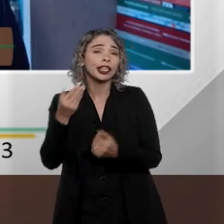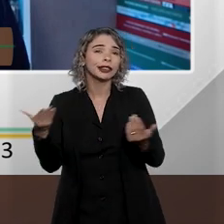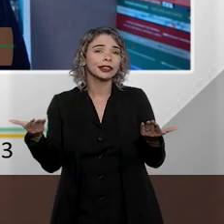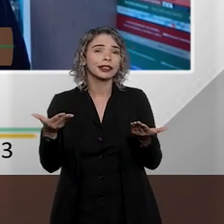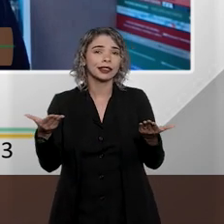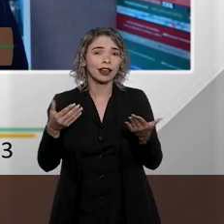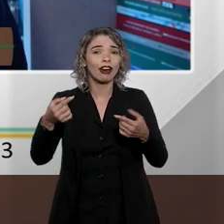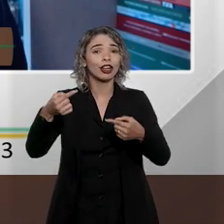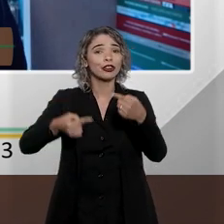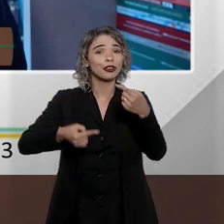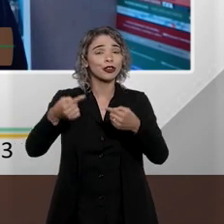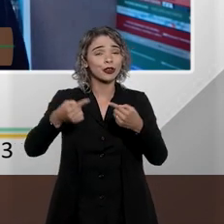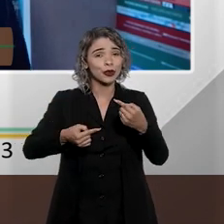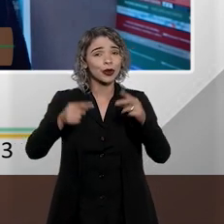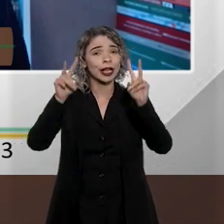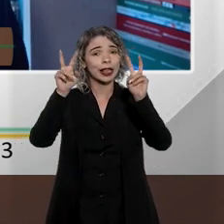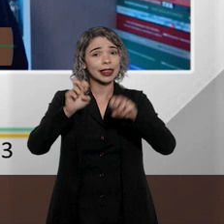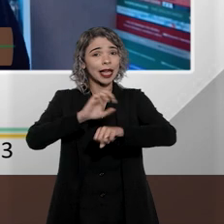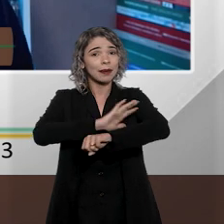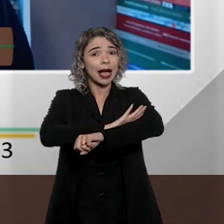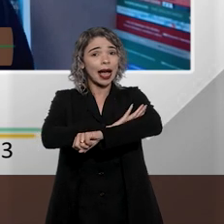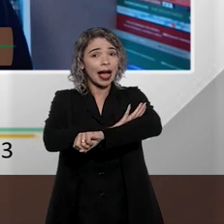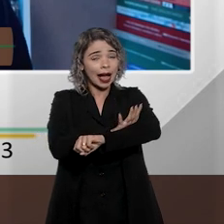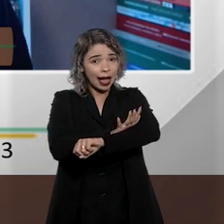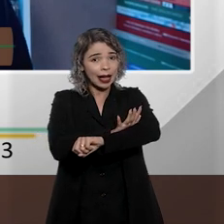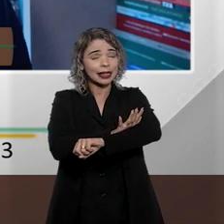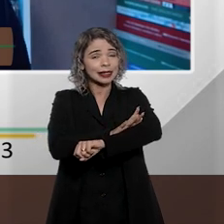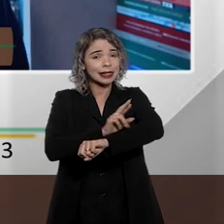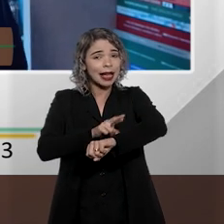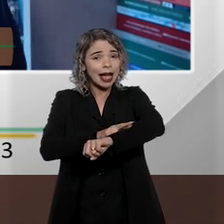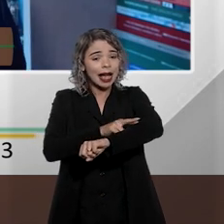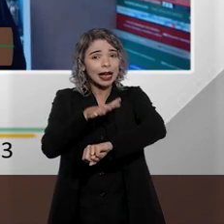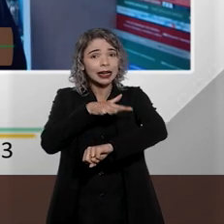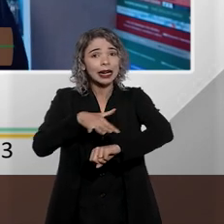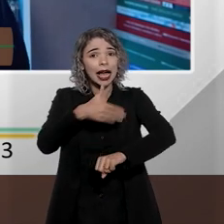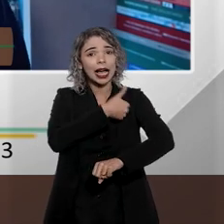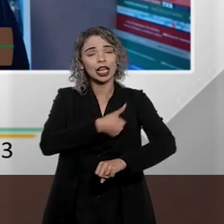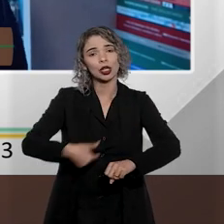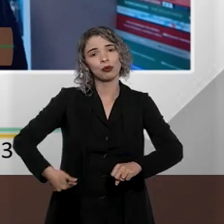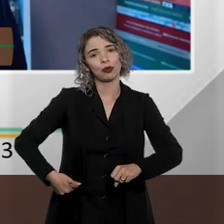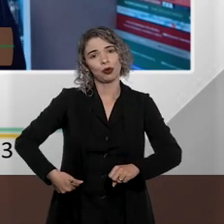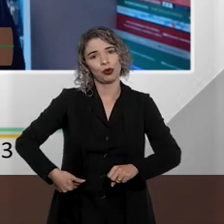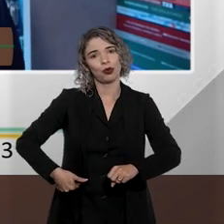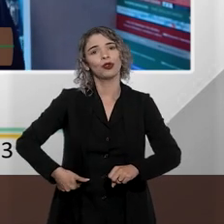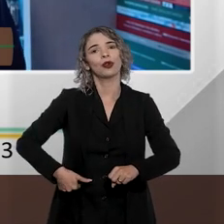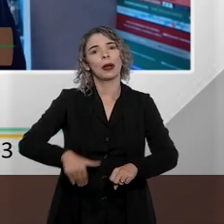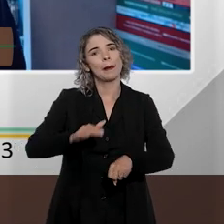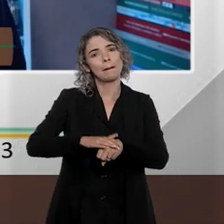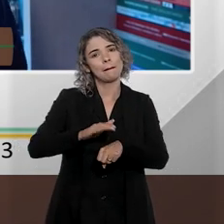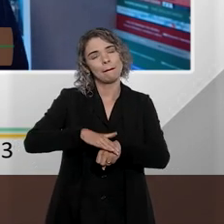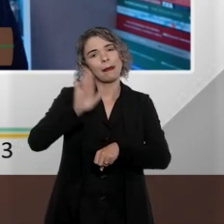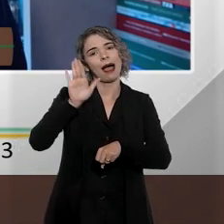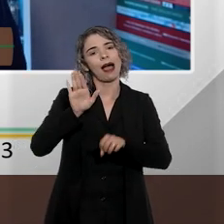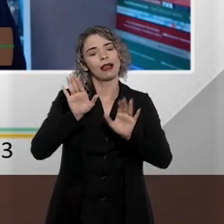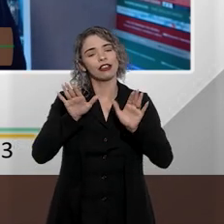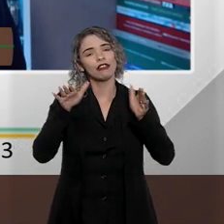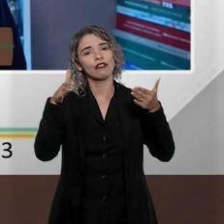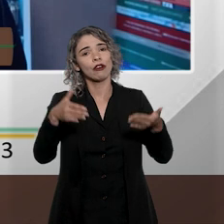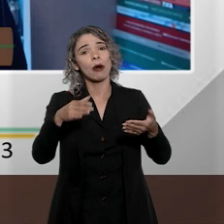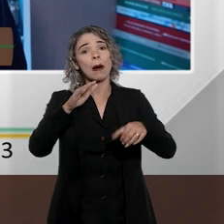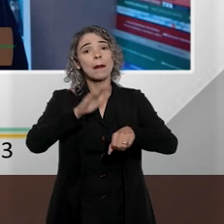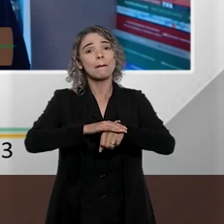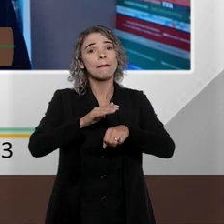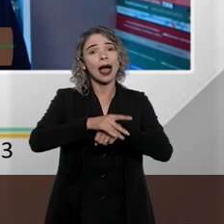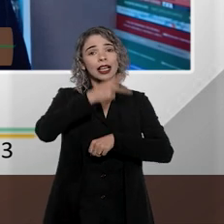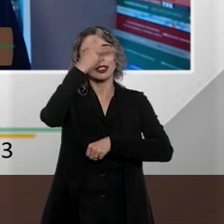discutir a questão racial em espaço público de forma mais incisiva, com mais vozes